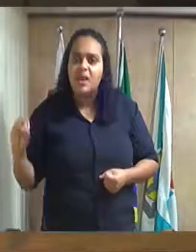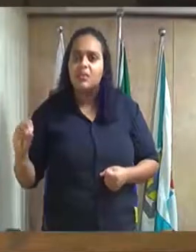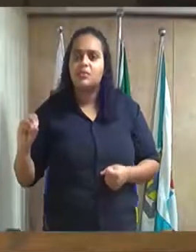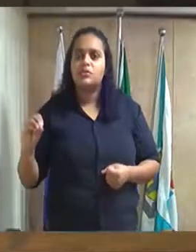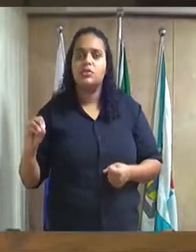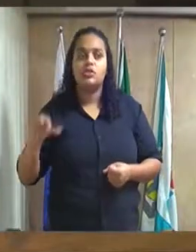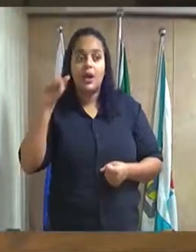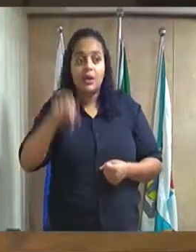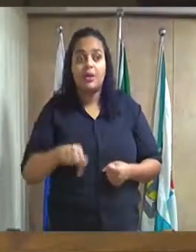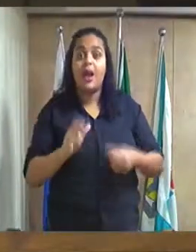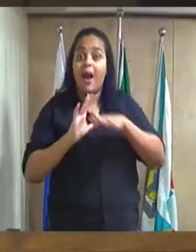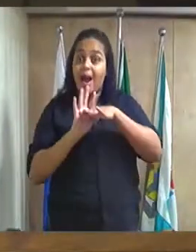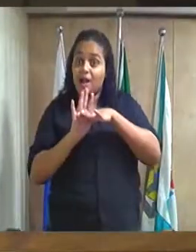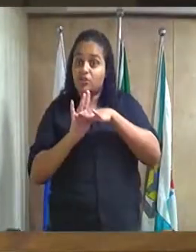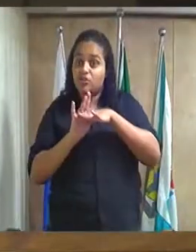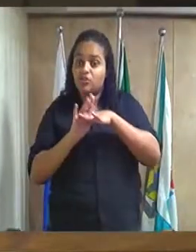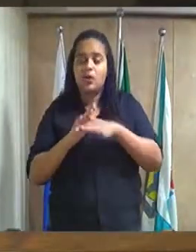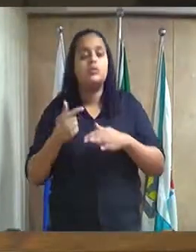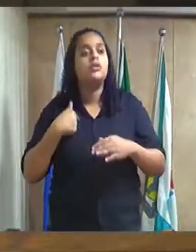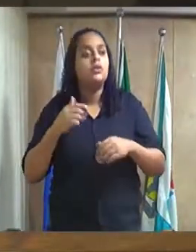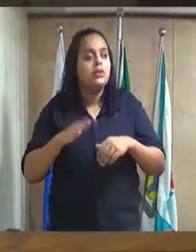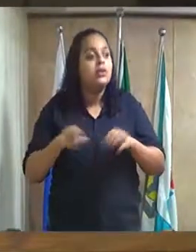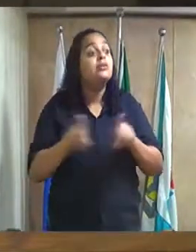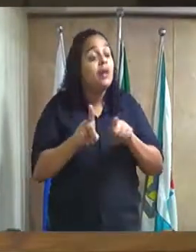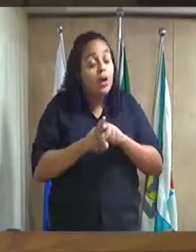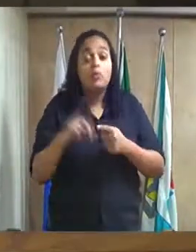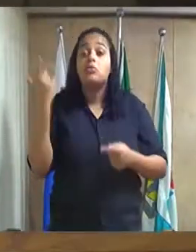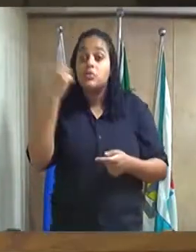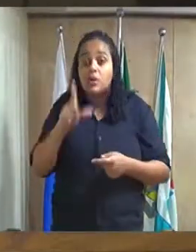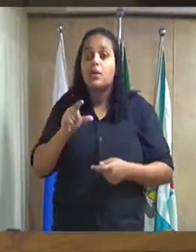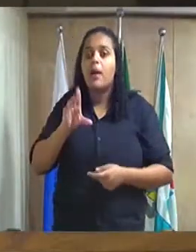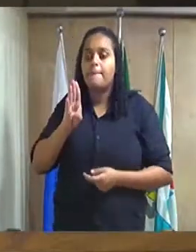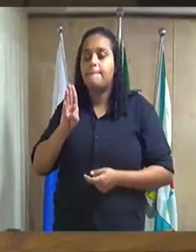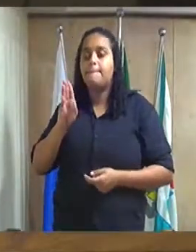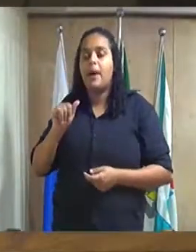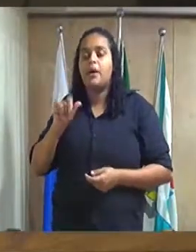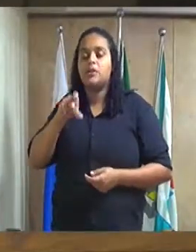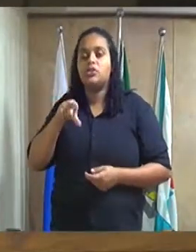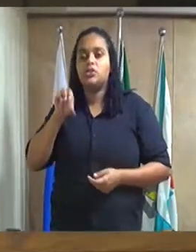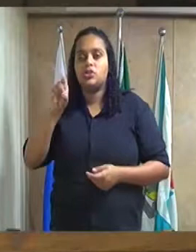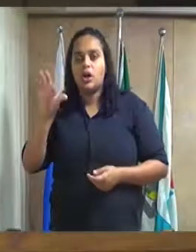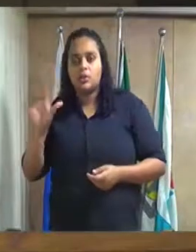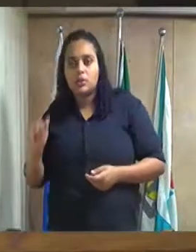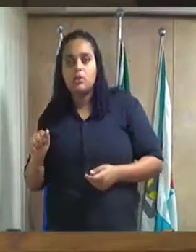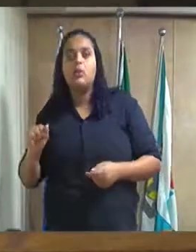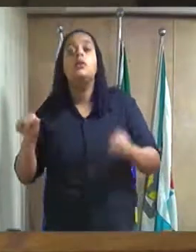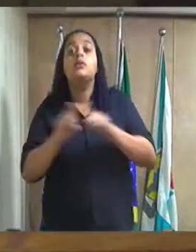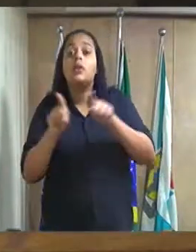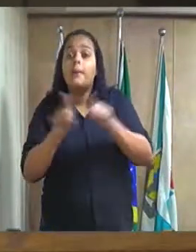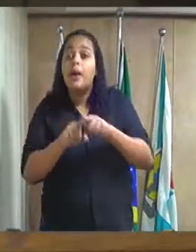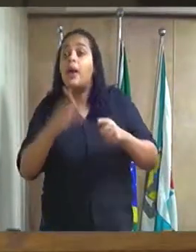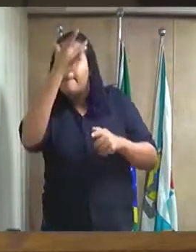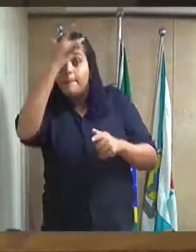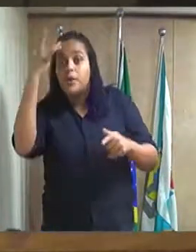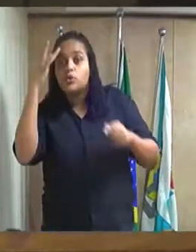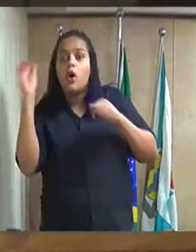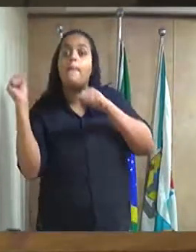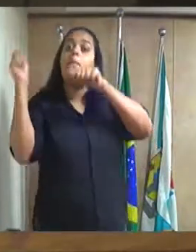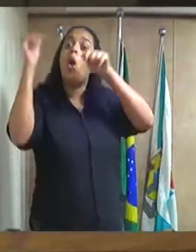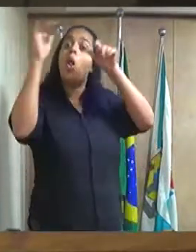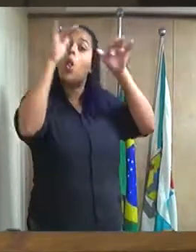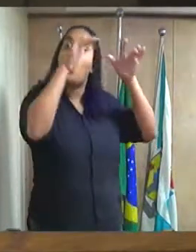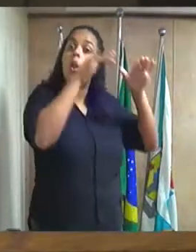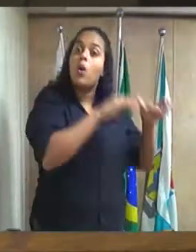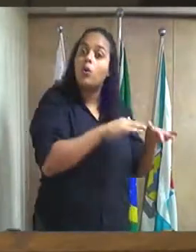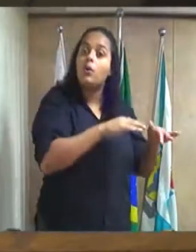nós, Duque de Caxias hoje, está atendendo a Baixada Fluminense, e com o arco metropolitano, tem pessoas que vêm até de